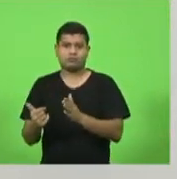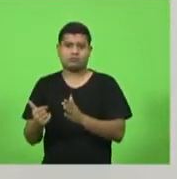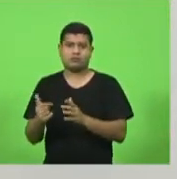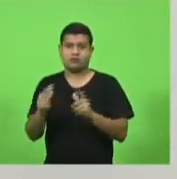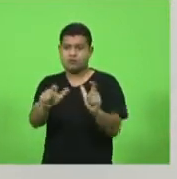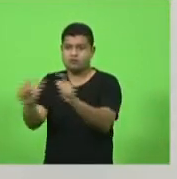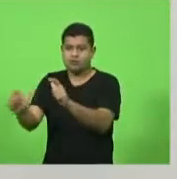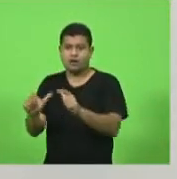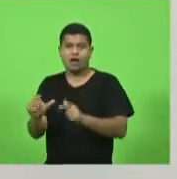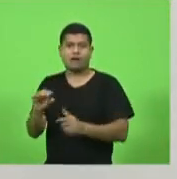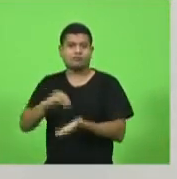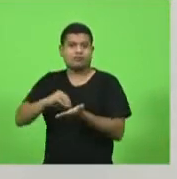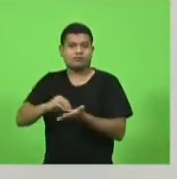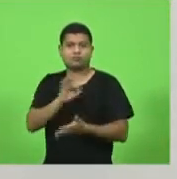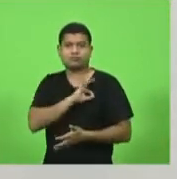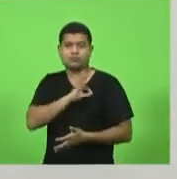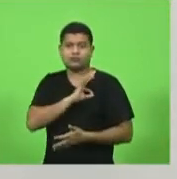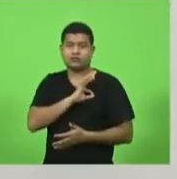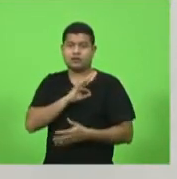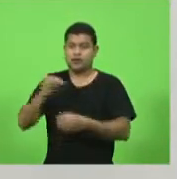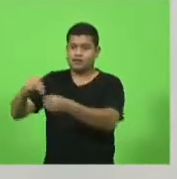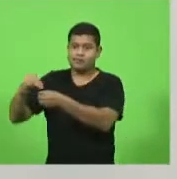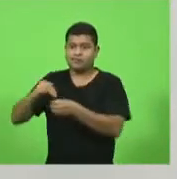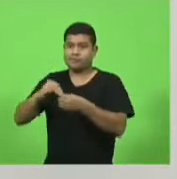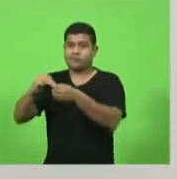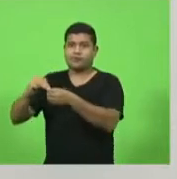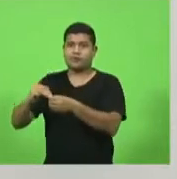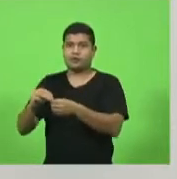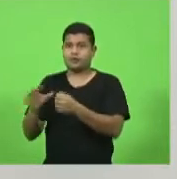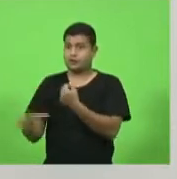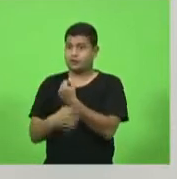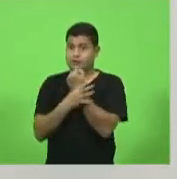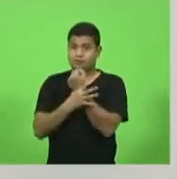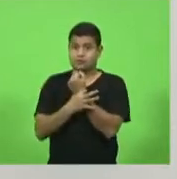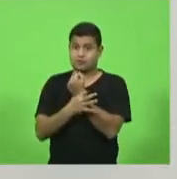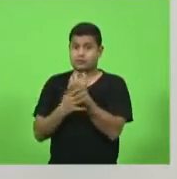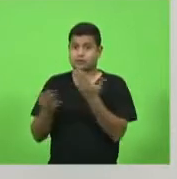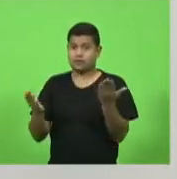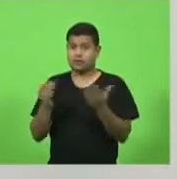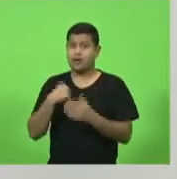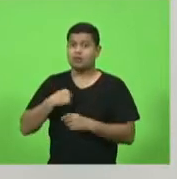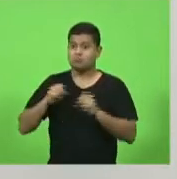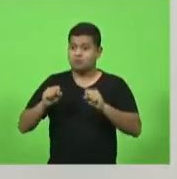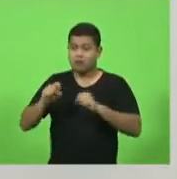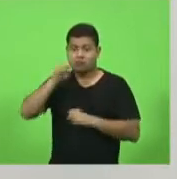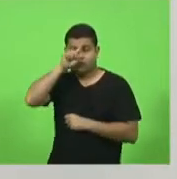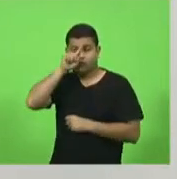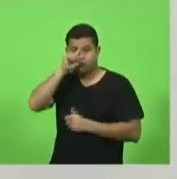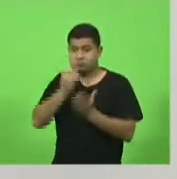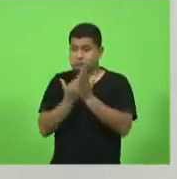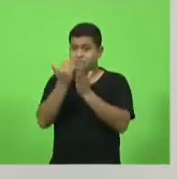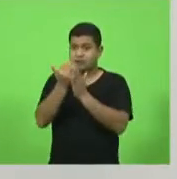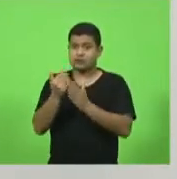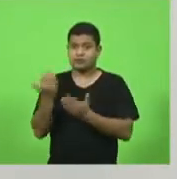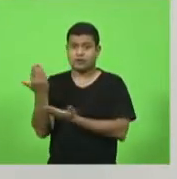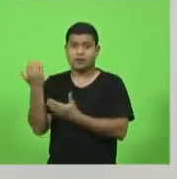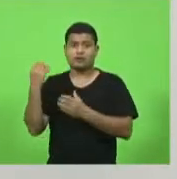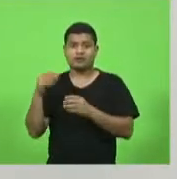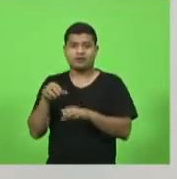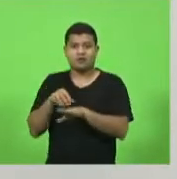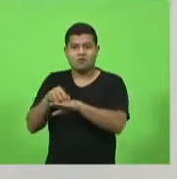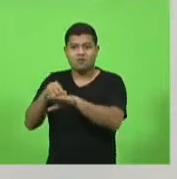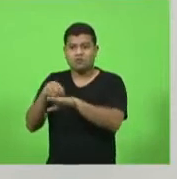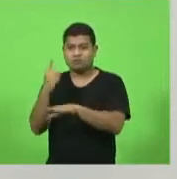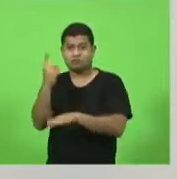municípios naquela redondeza, que eu não vou falar o nome deles aqui, pela segurança dos próprios municípios, que uma viatura tem que fazer 18 quilômetros para